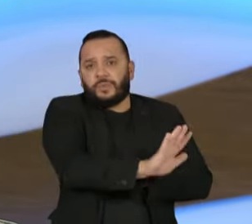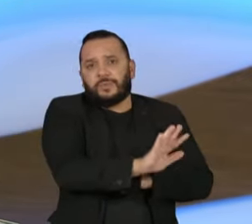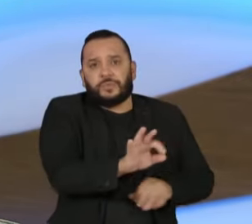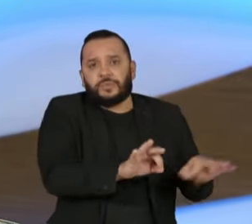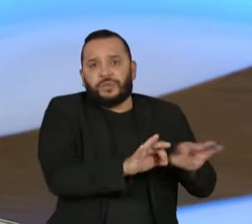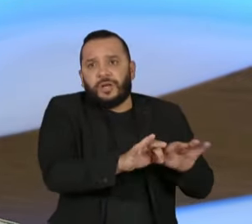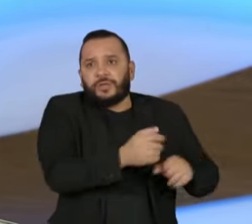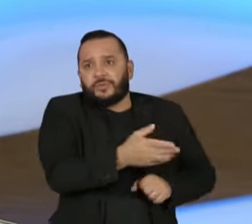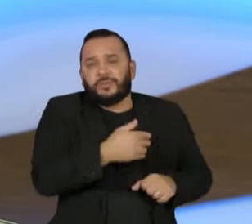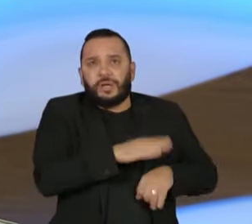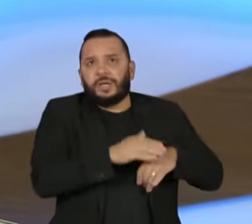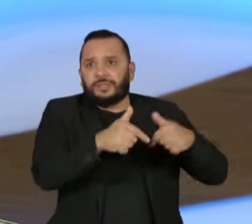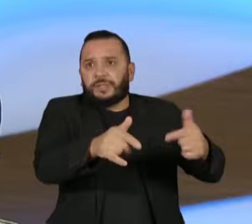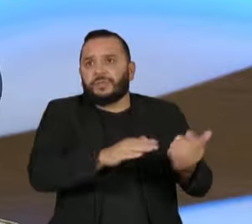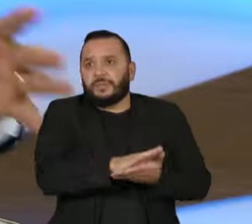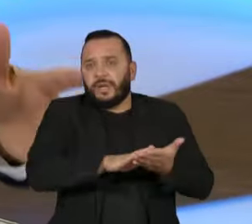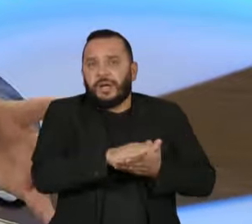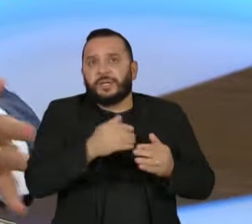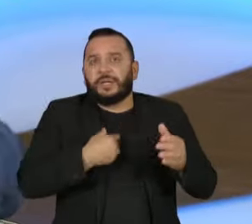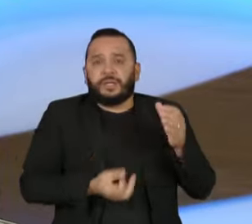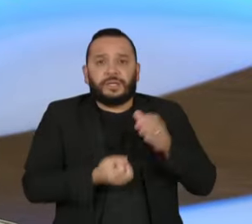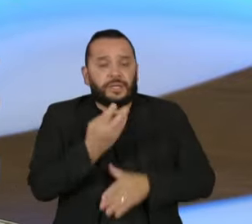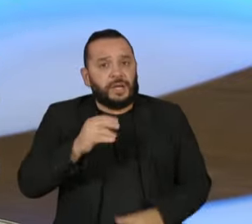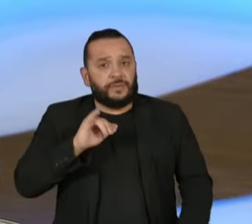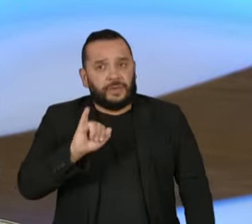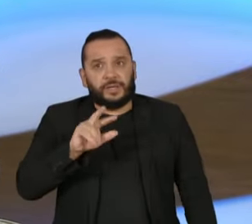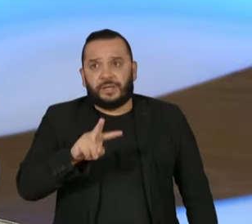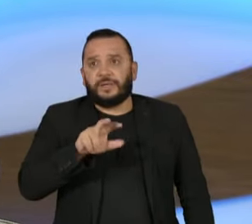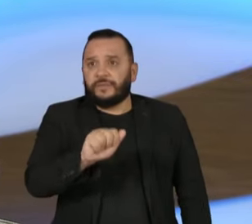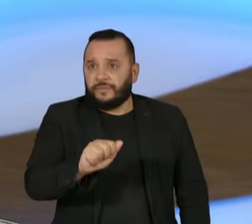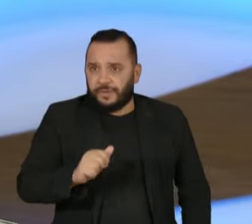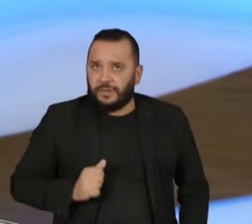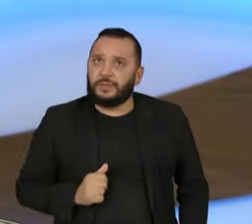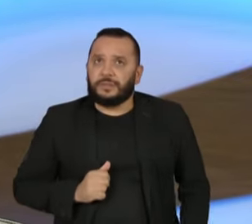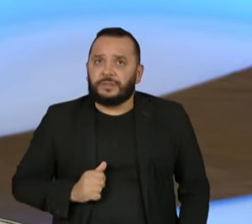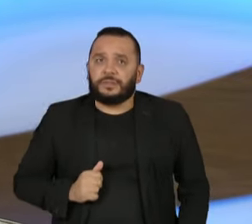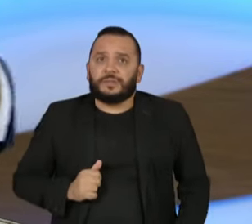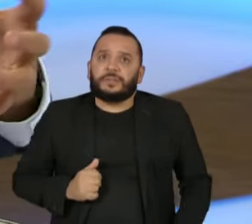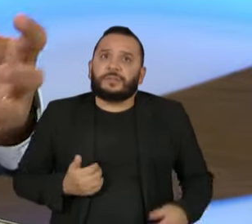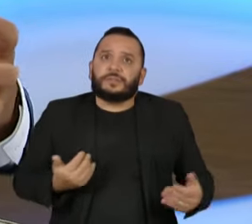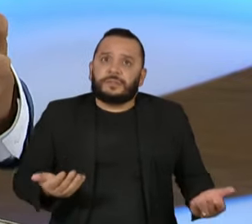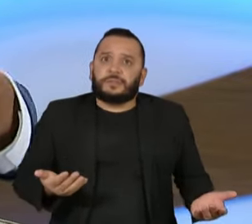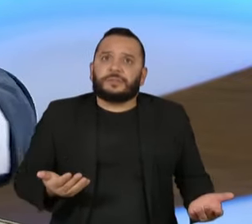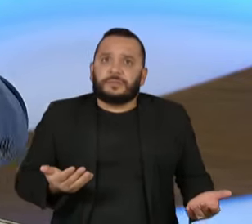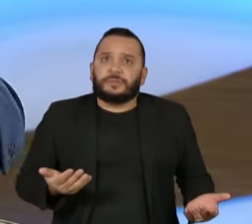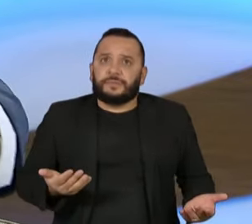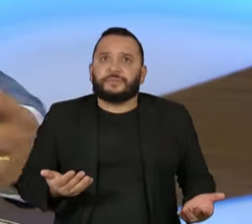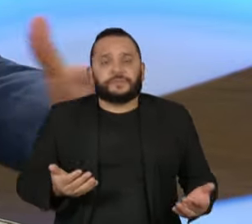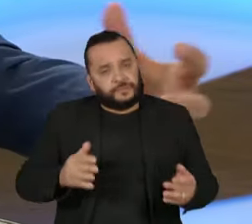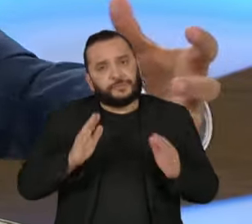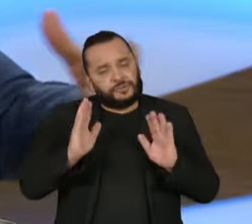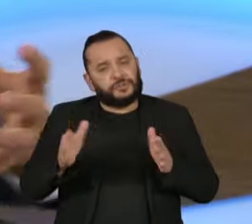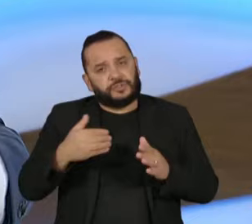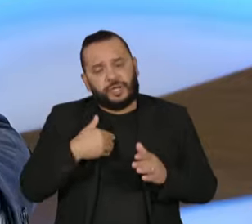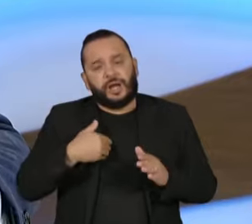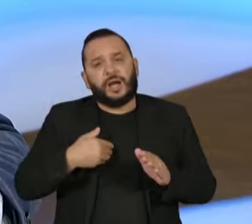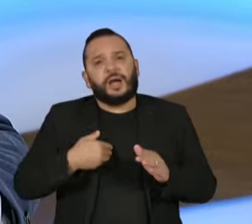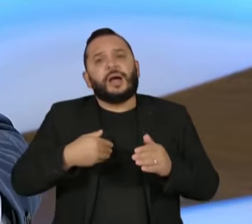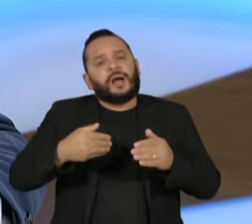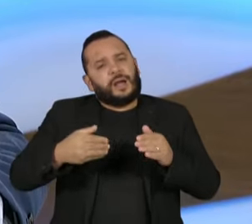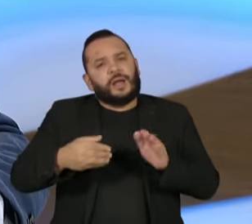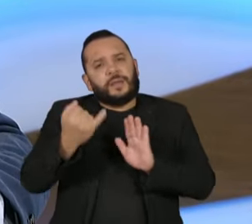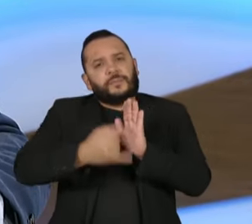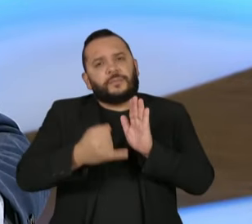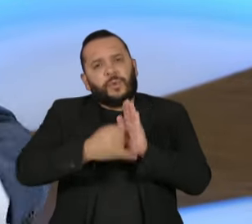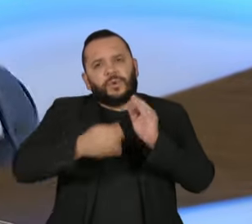certo? Que criava o IVA, um dia a gente pode tratar sobre ela, e que simplificava, que tinha uma série